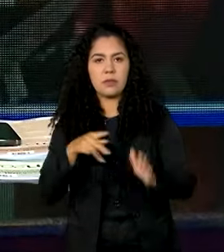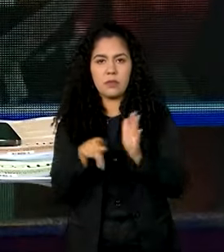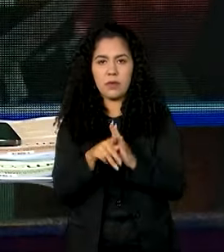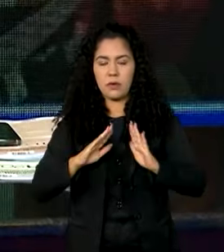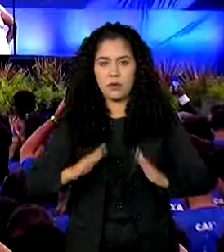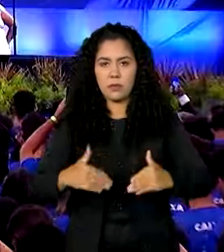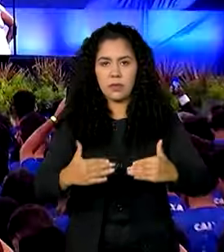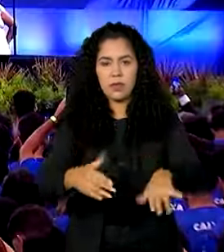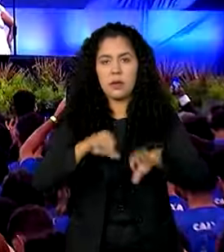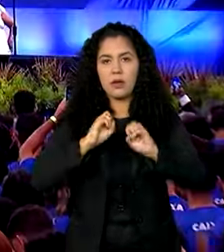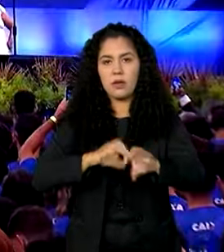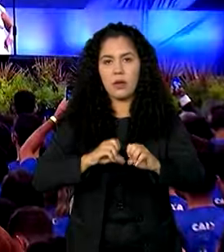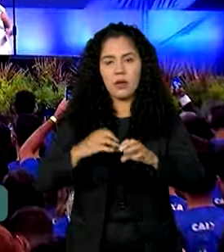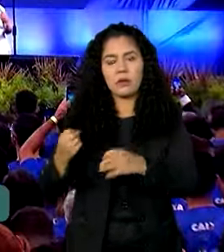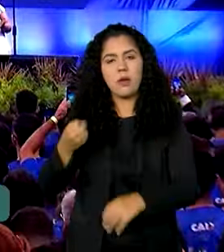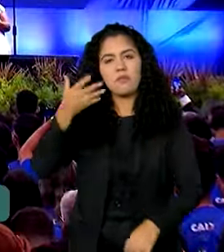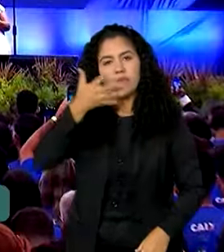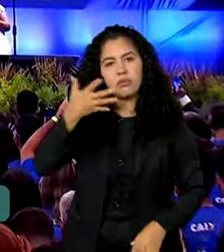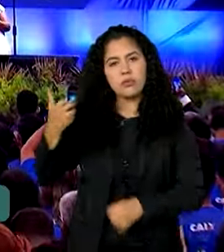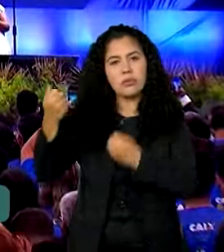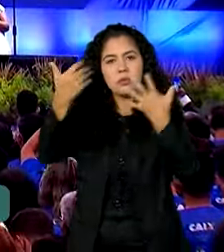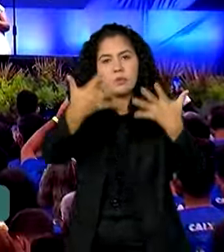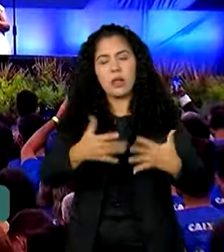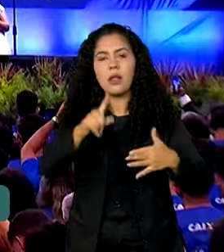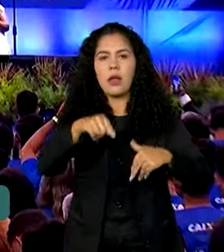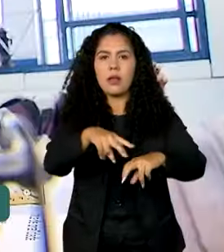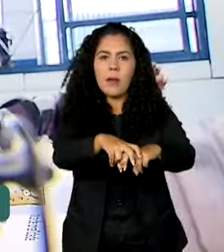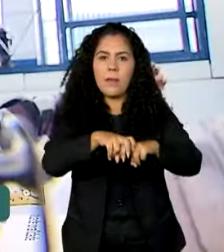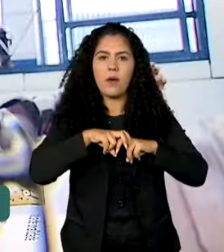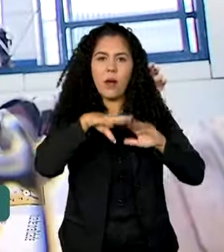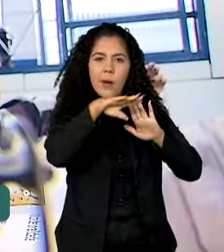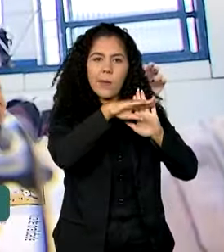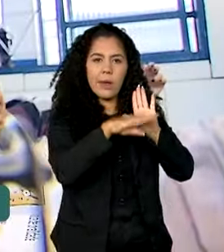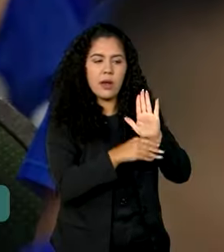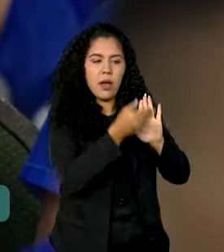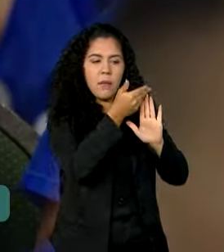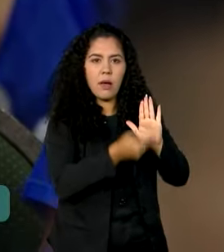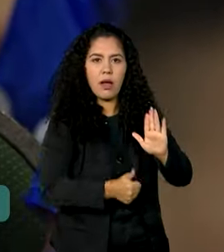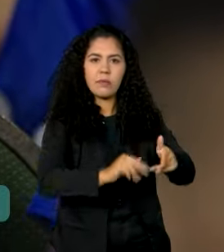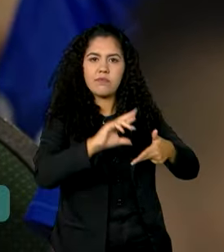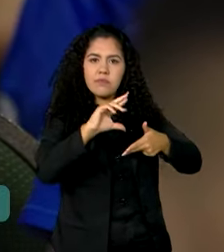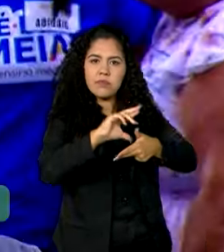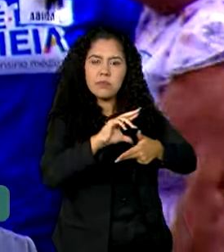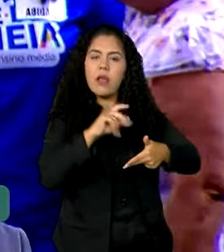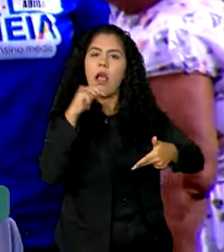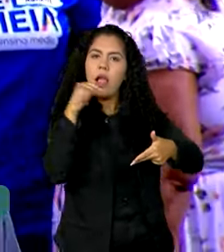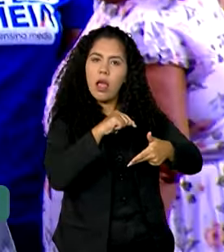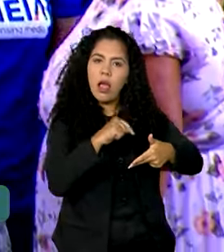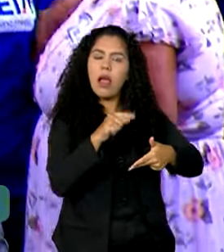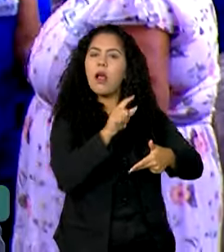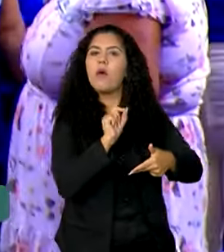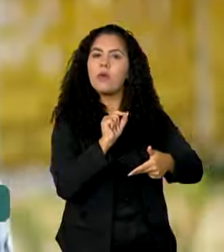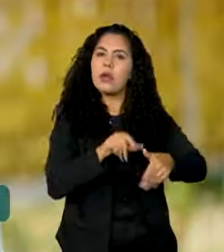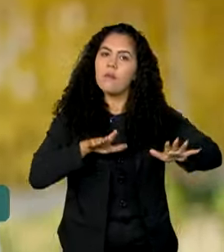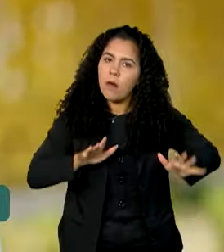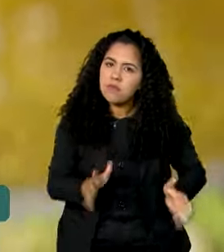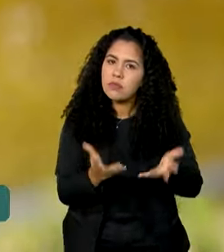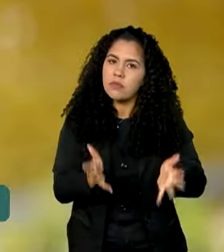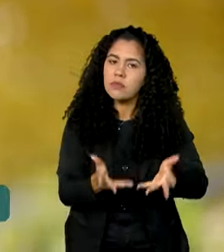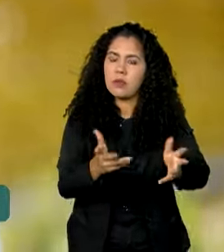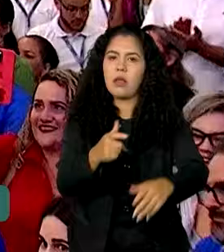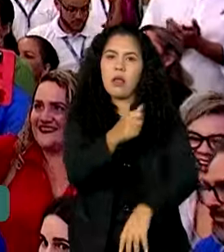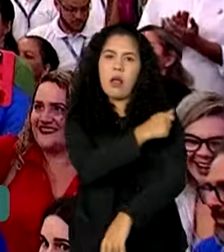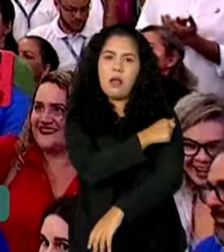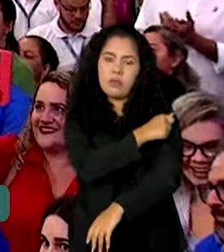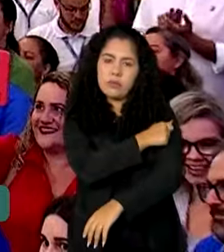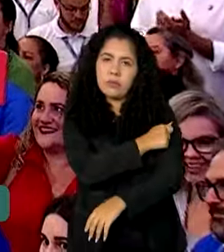Educação, se deve ao programa Pé de Meia, um incentivo financeiro do governo federal para que